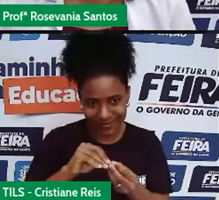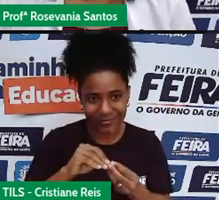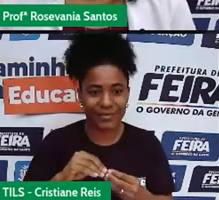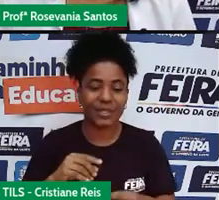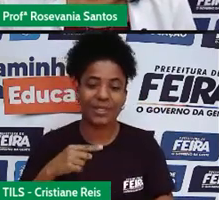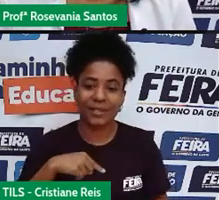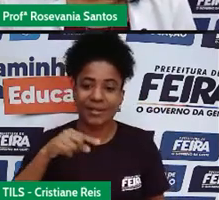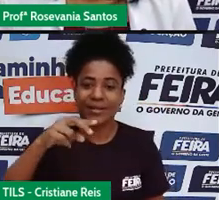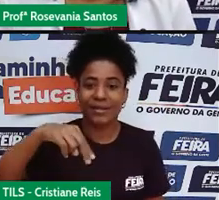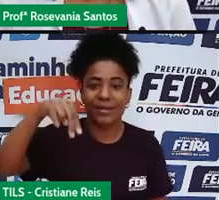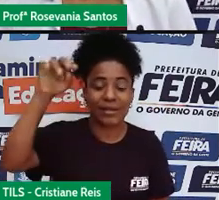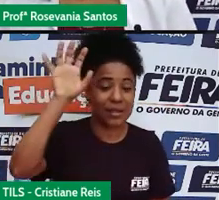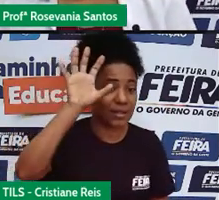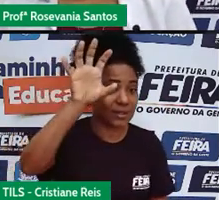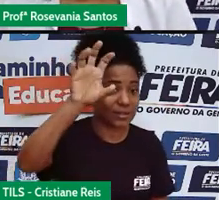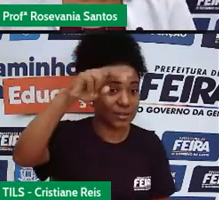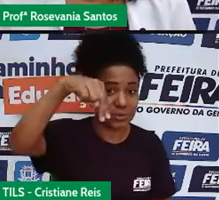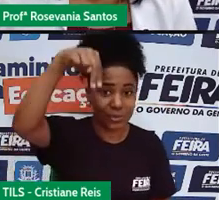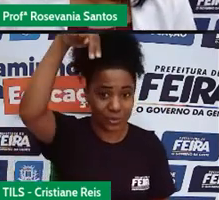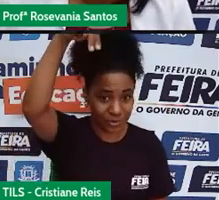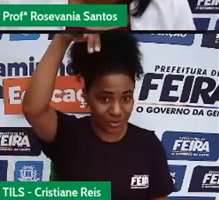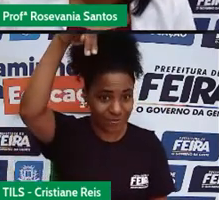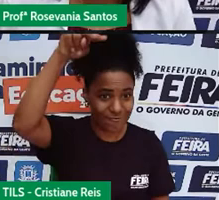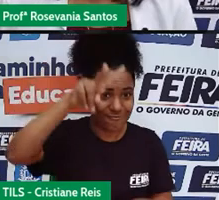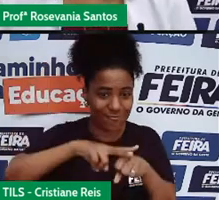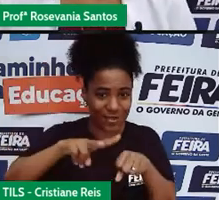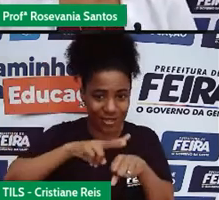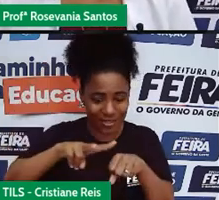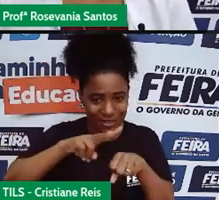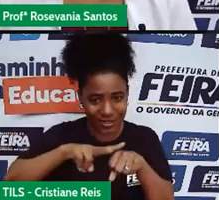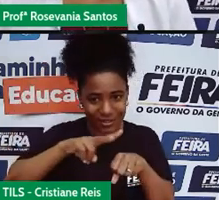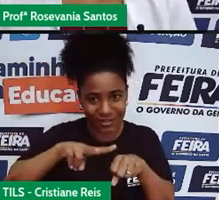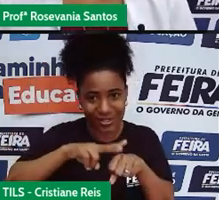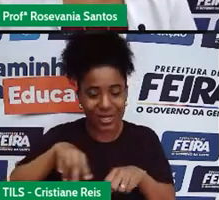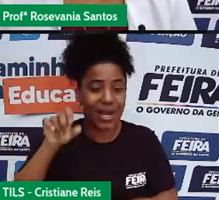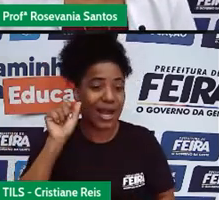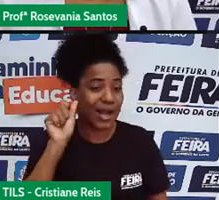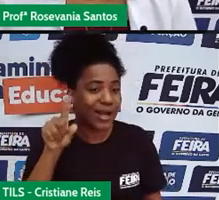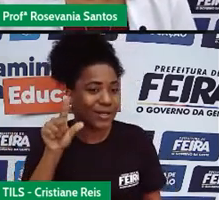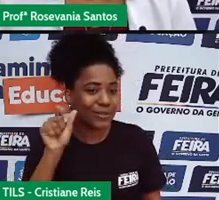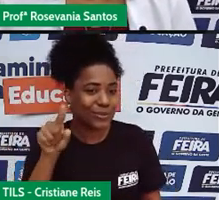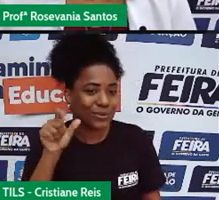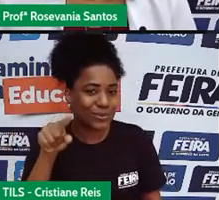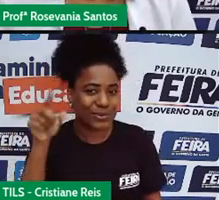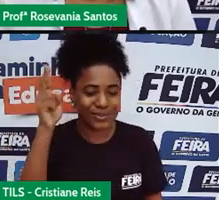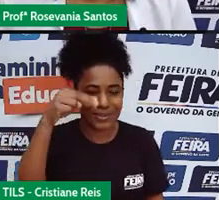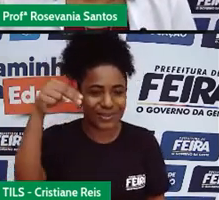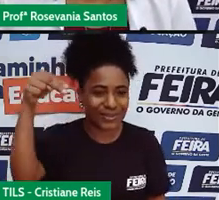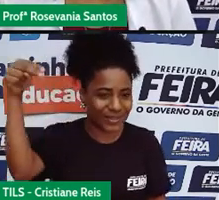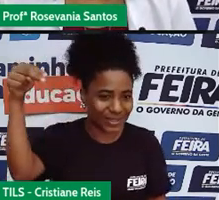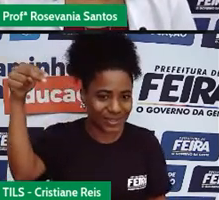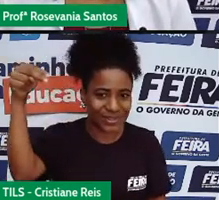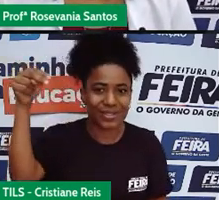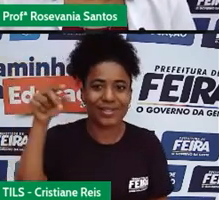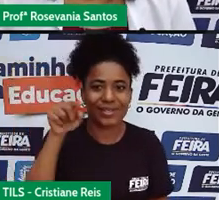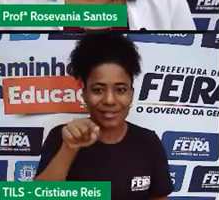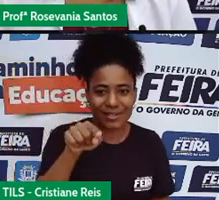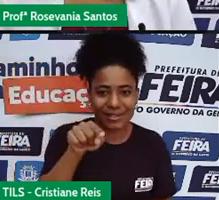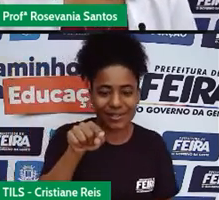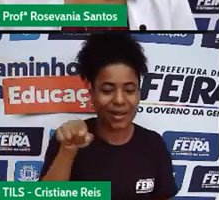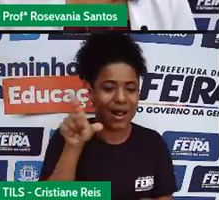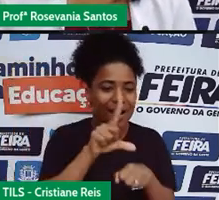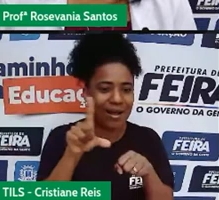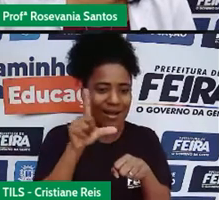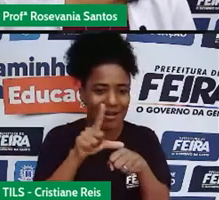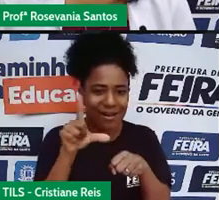região norte, na cor azul, a região nordeste, na cor, esse, né, roxinho, milagrinho, né, como você queria